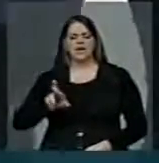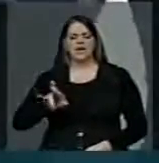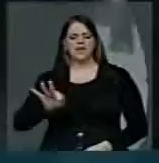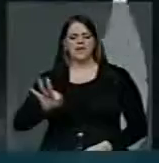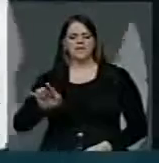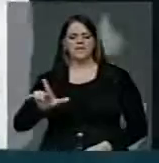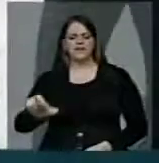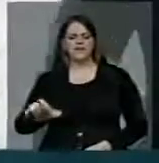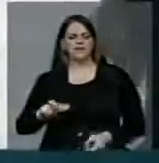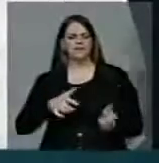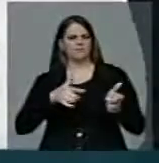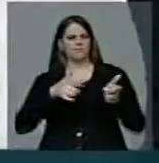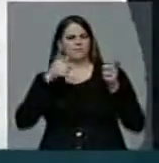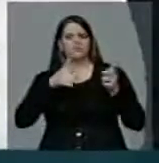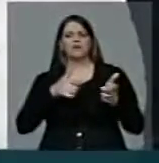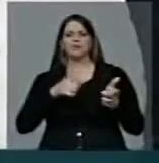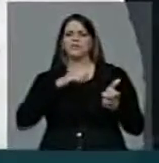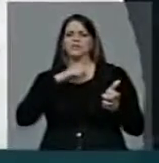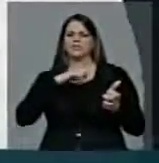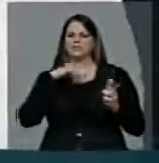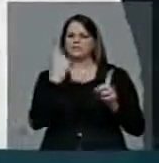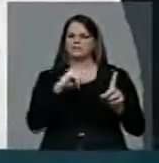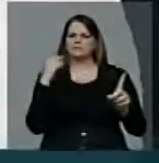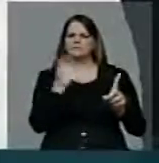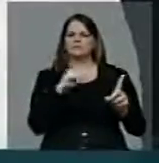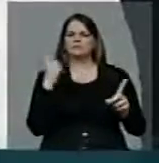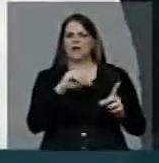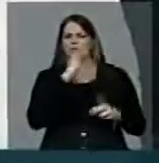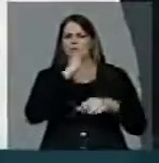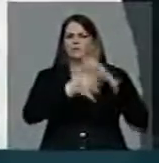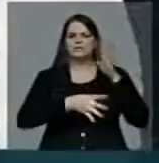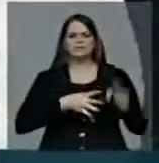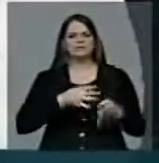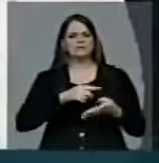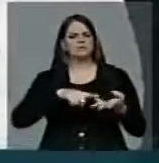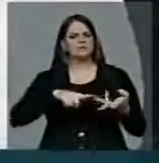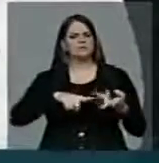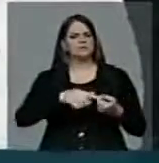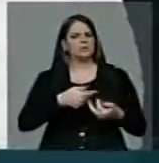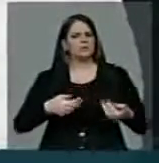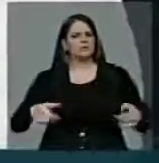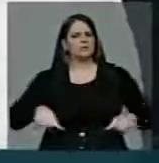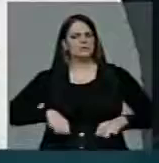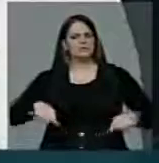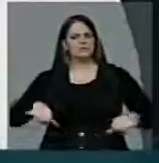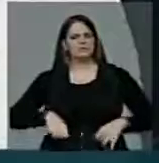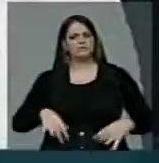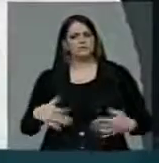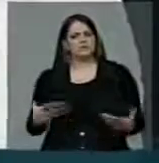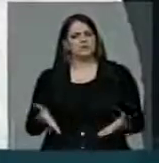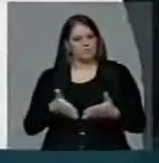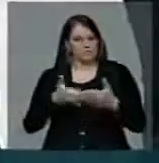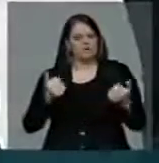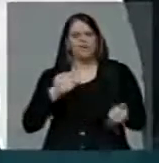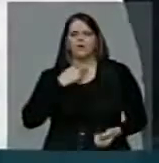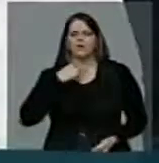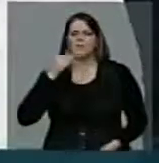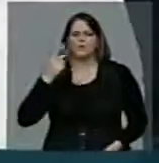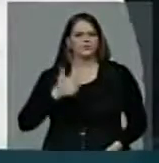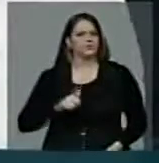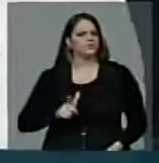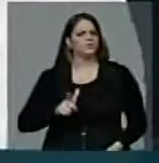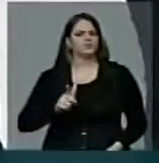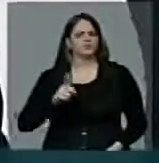praticou lesões corporais, torturas e ameaças. Portanto, para que esses fatos não se repitam, só há um jeito.